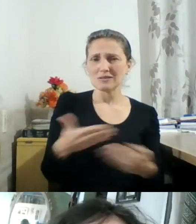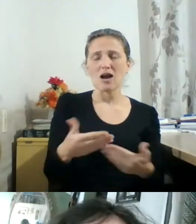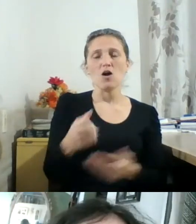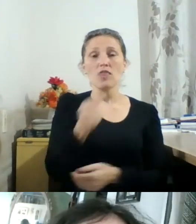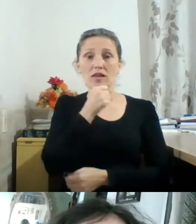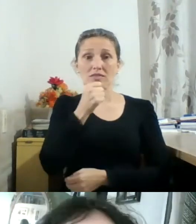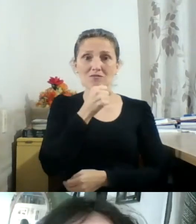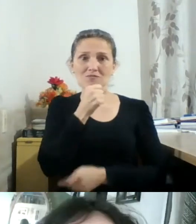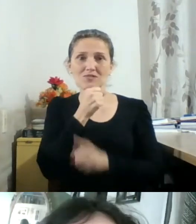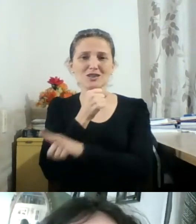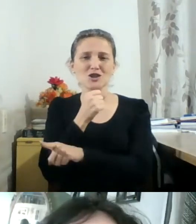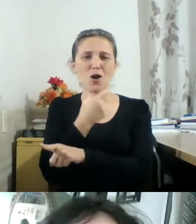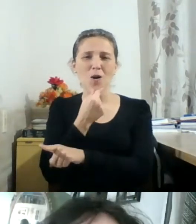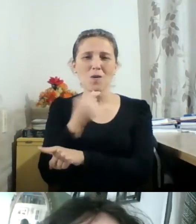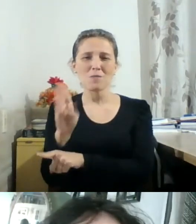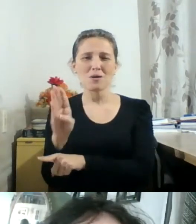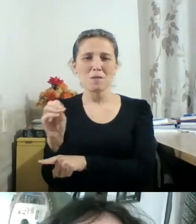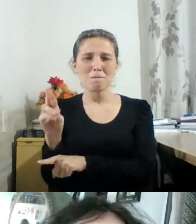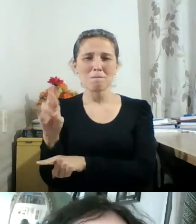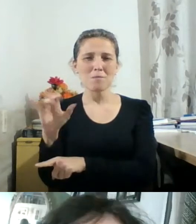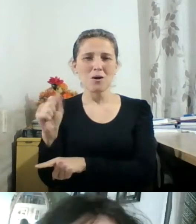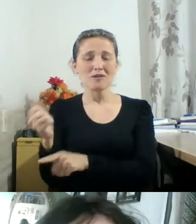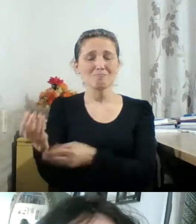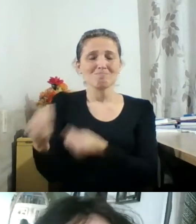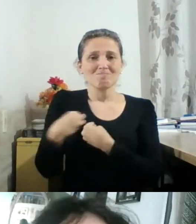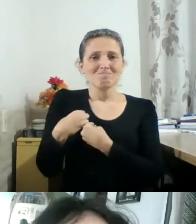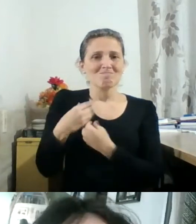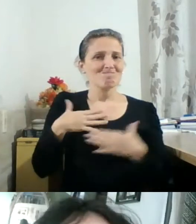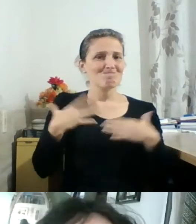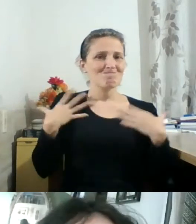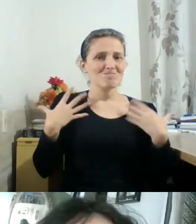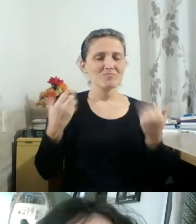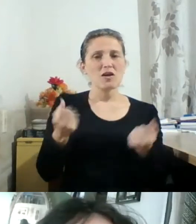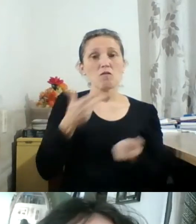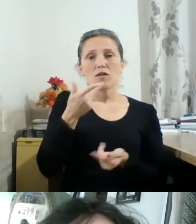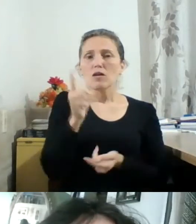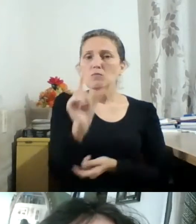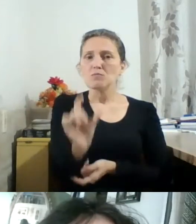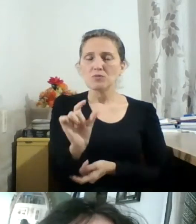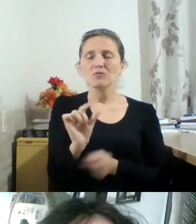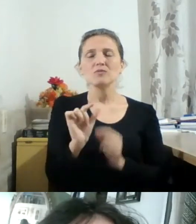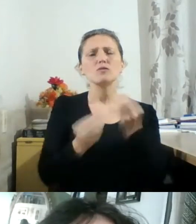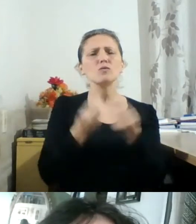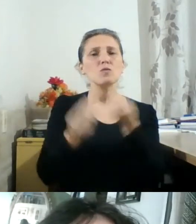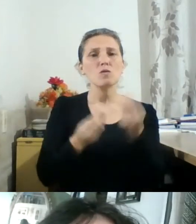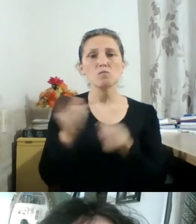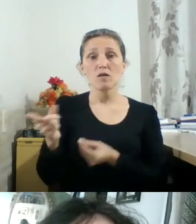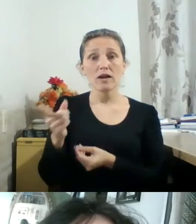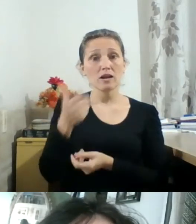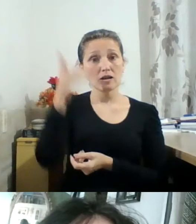gente e falar um pouco como essa figura do Boris tem influenciado tanto esses